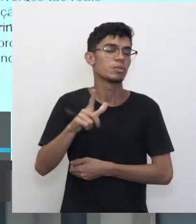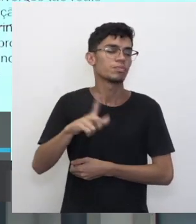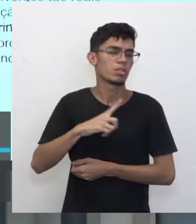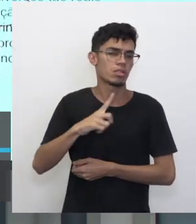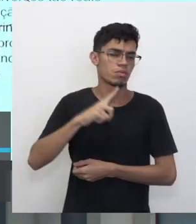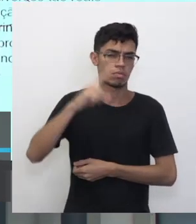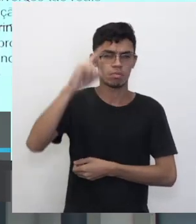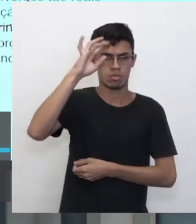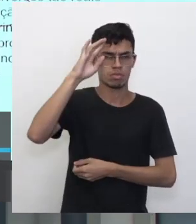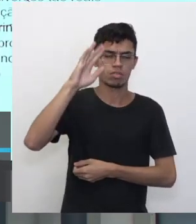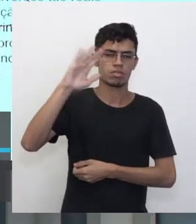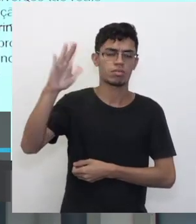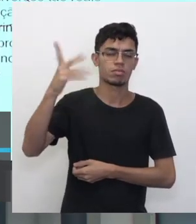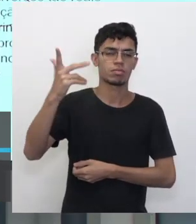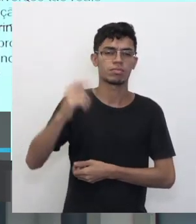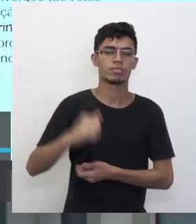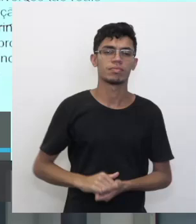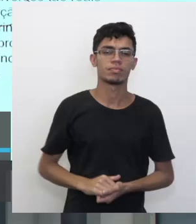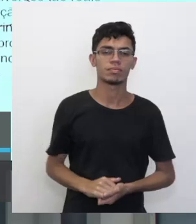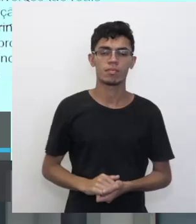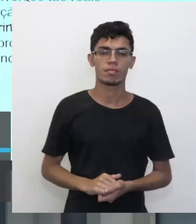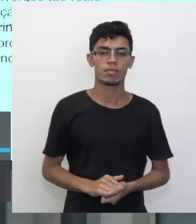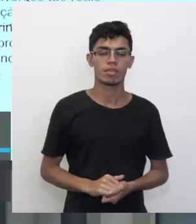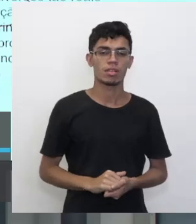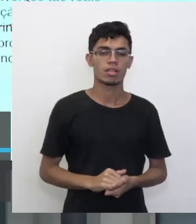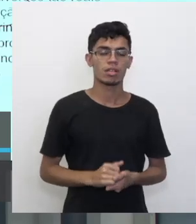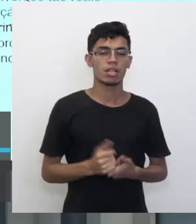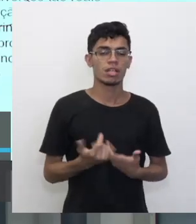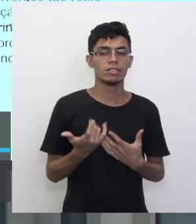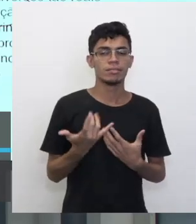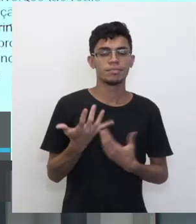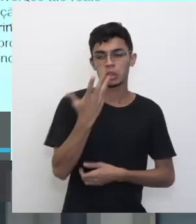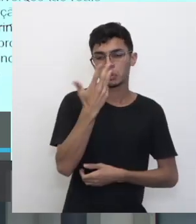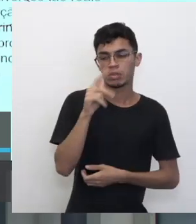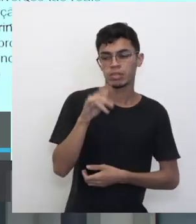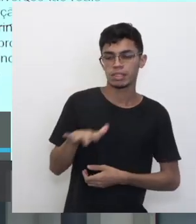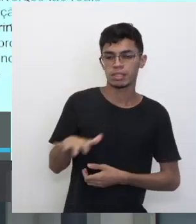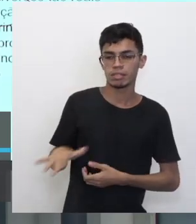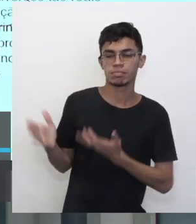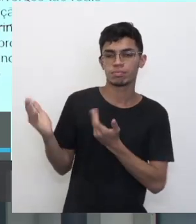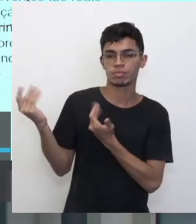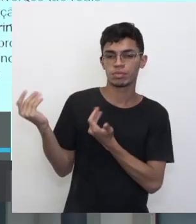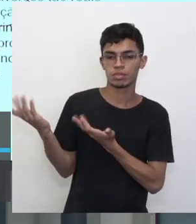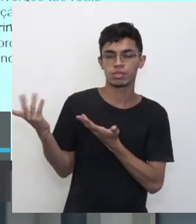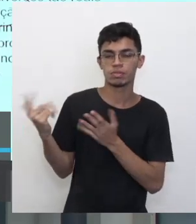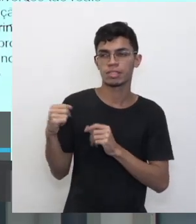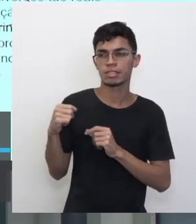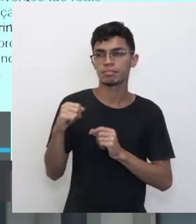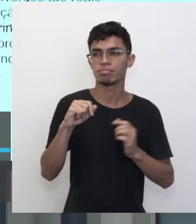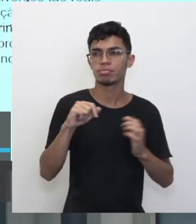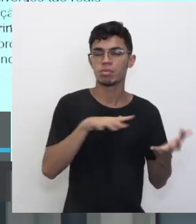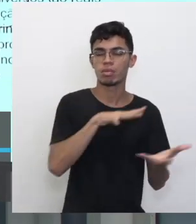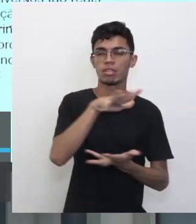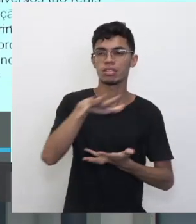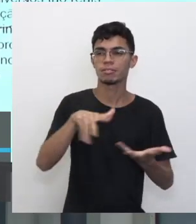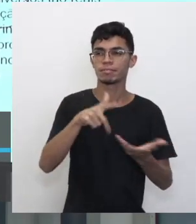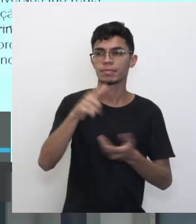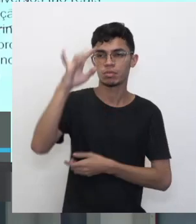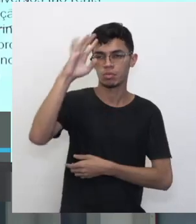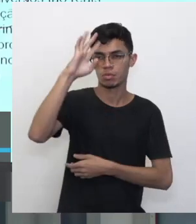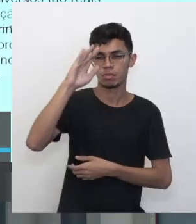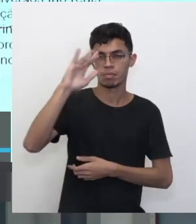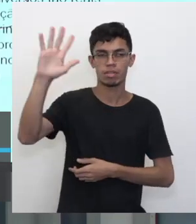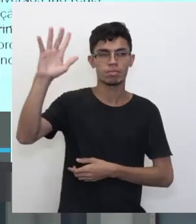toda. Porém, gente, o mundo da criança, o mundo da infância é um mundo repleto de respostas ligadas à